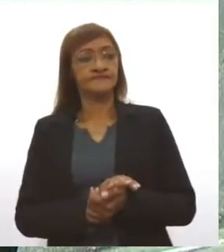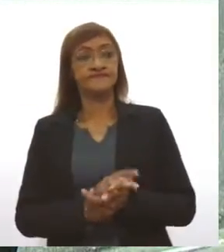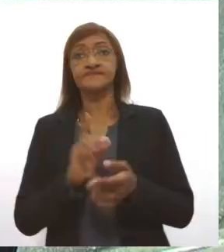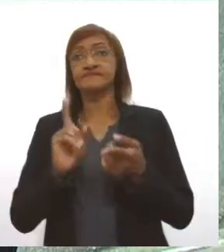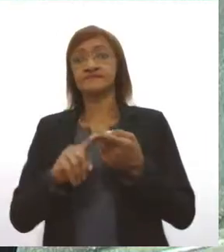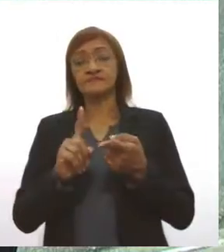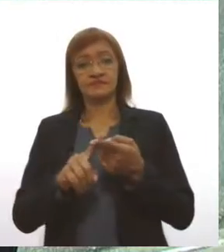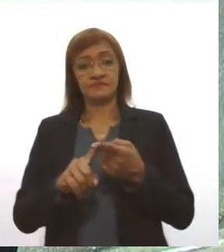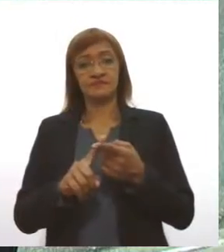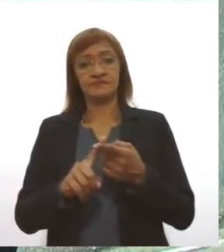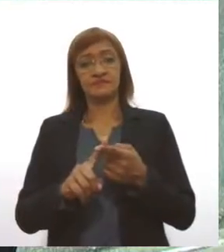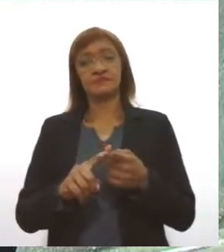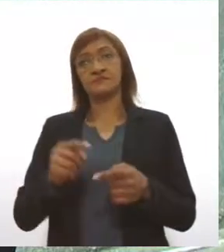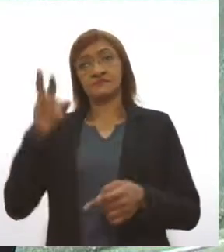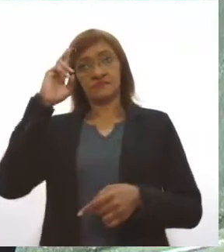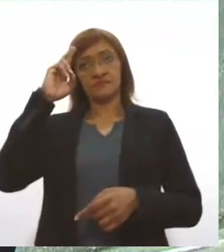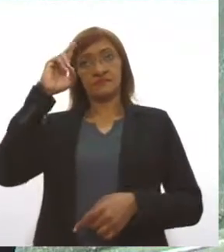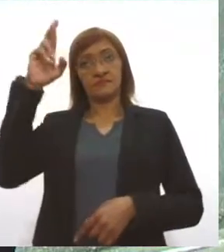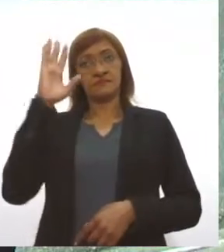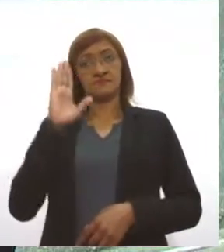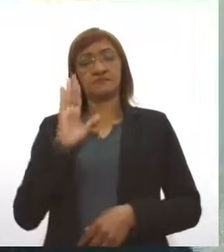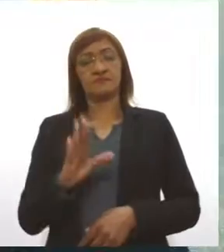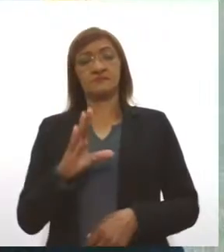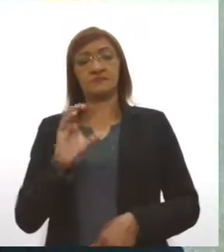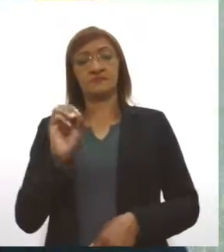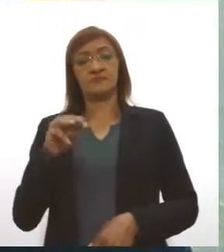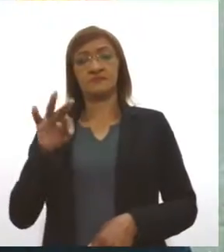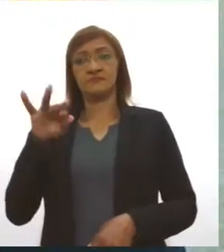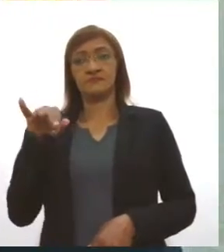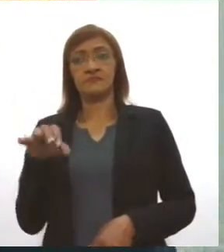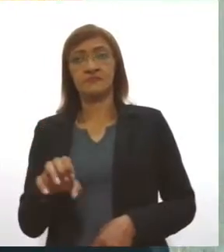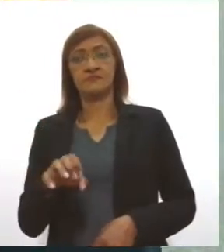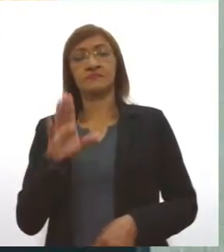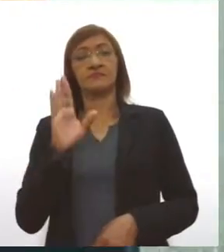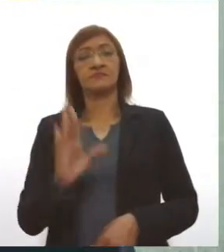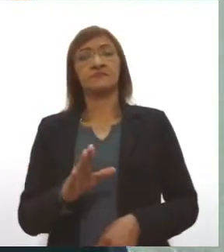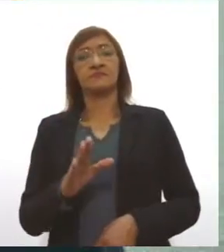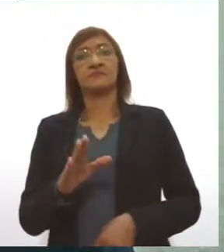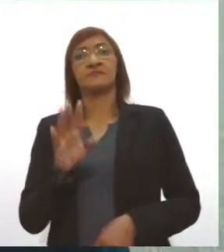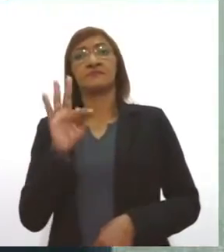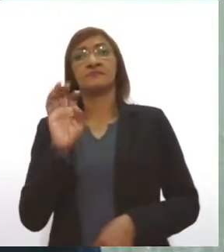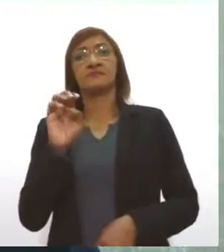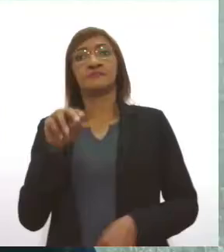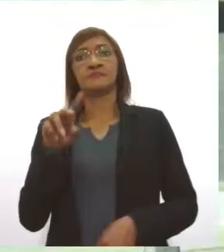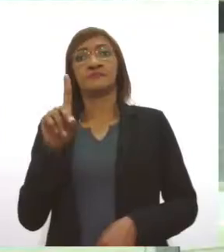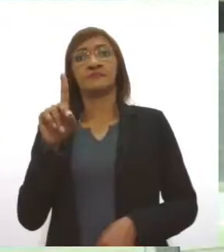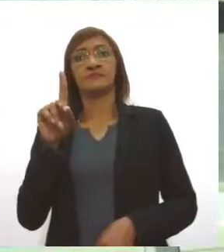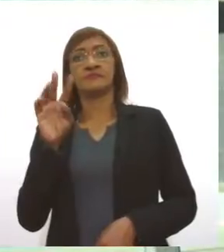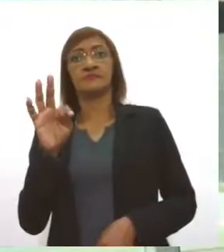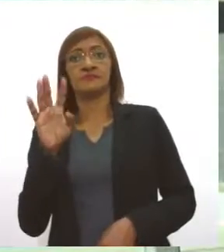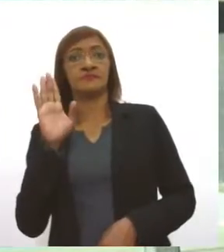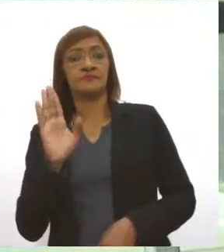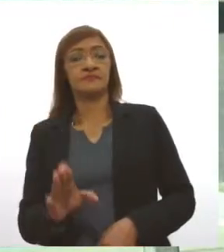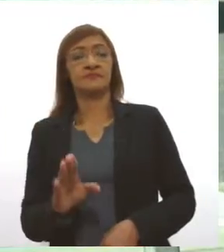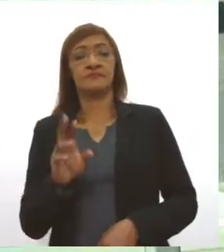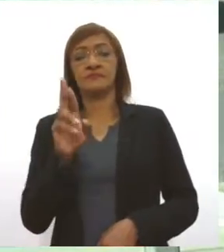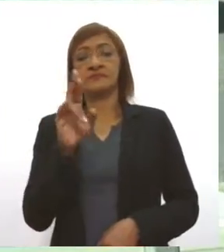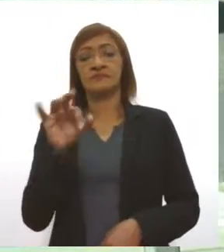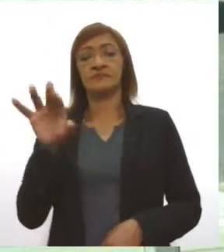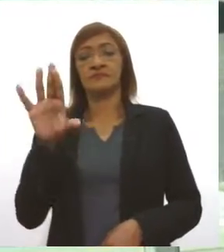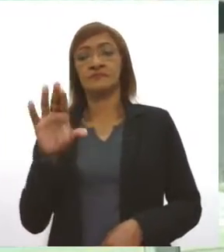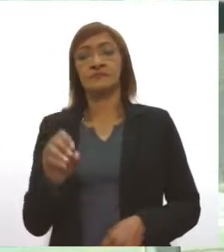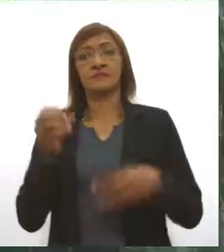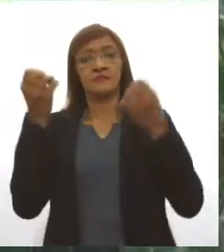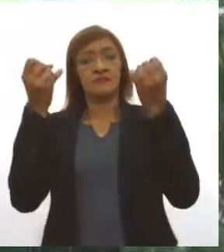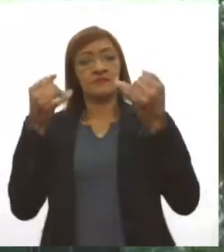Batalhão de Polícia Rodoviária Estadual, BPRV, Tenente-Coronel Dene Ricardo, explica que as rodovias